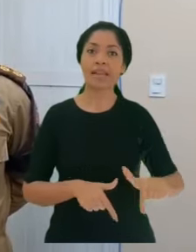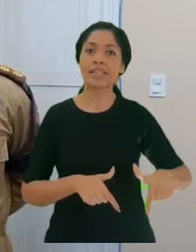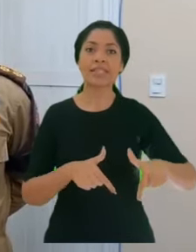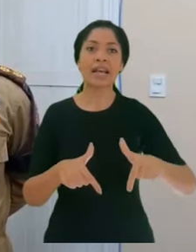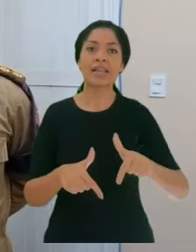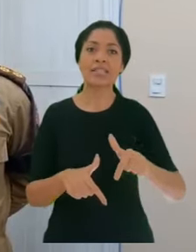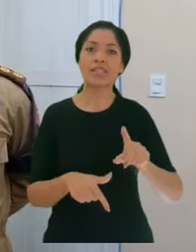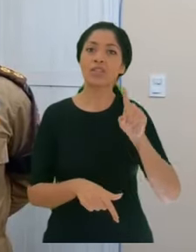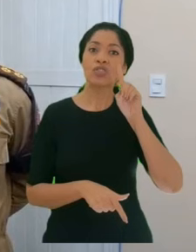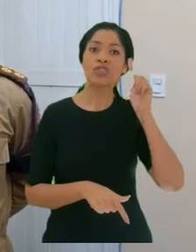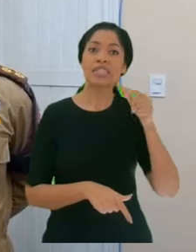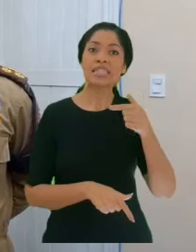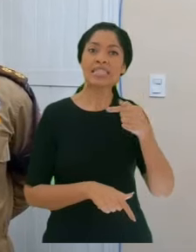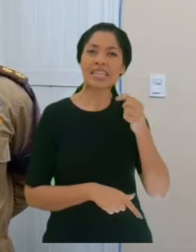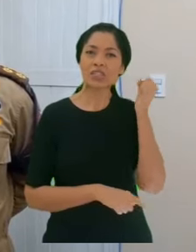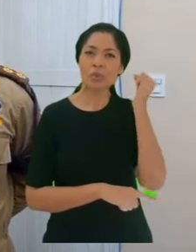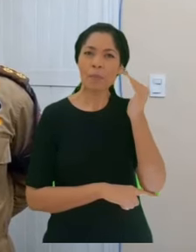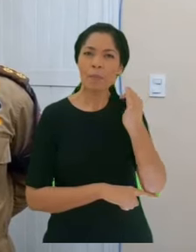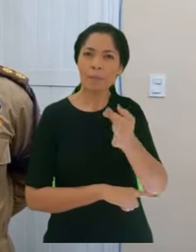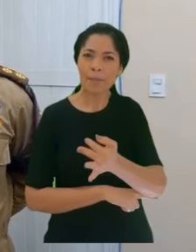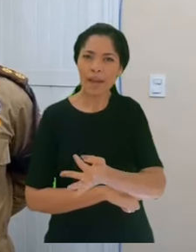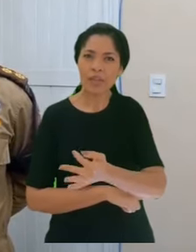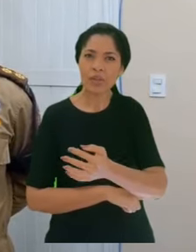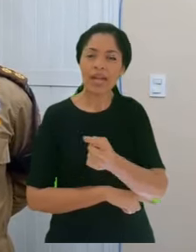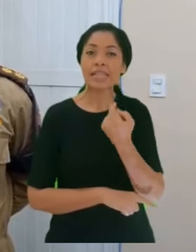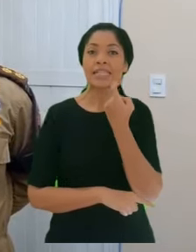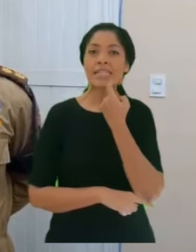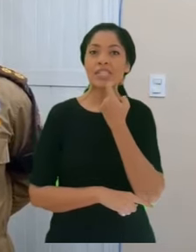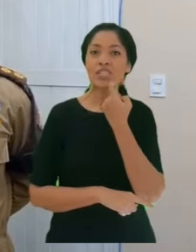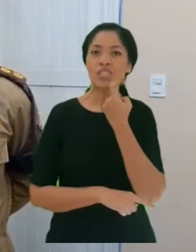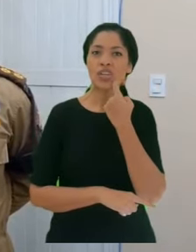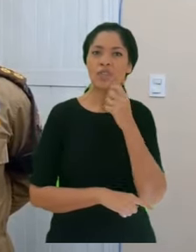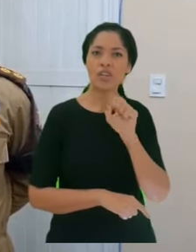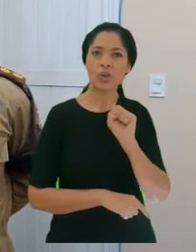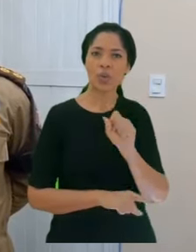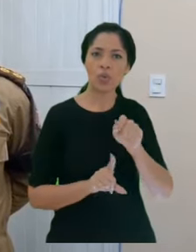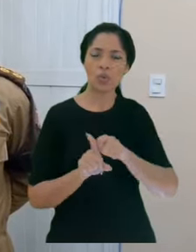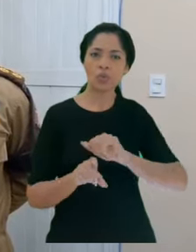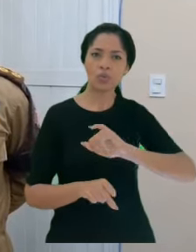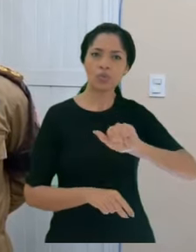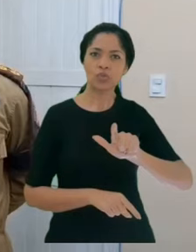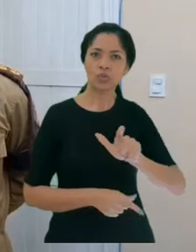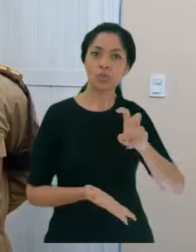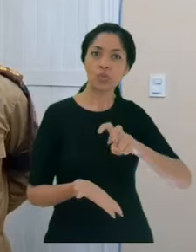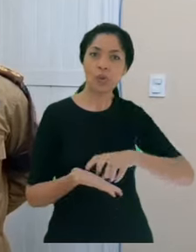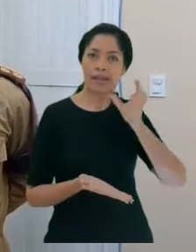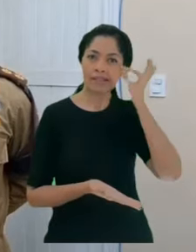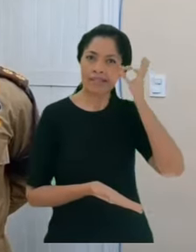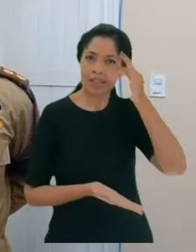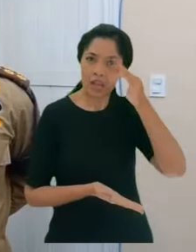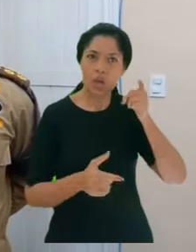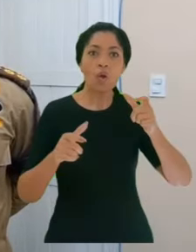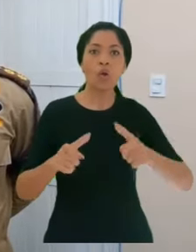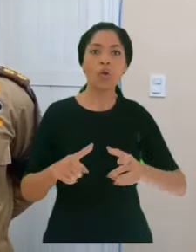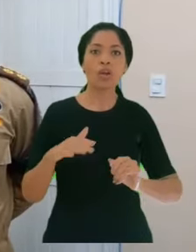ocorrerá na madrugada do dia 7, isto é, nas primeiras horas do dia 8 de julho de 2022, em